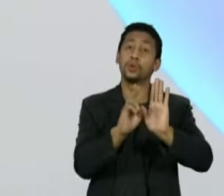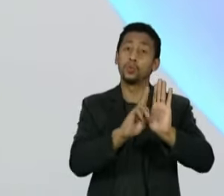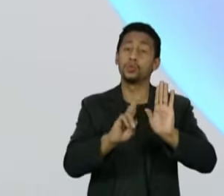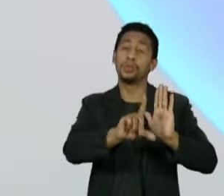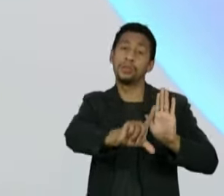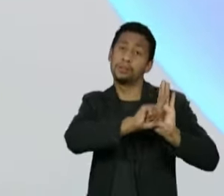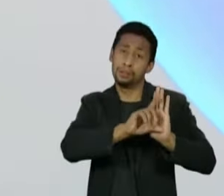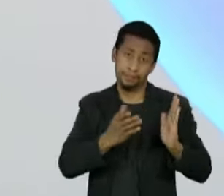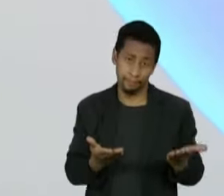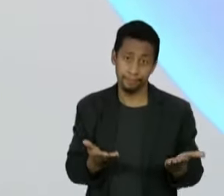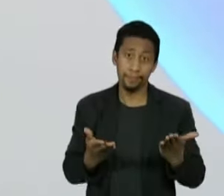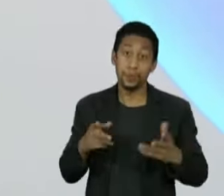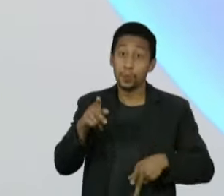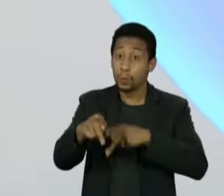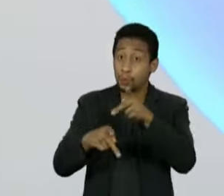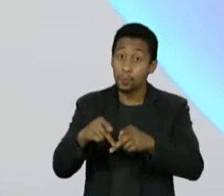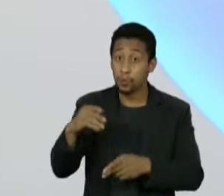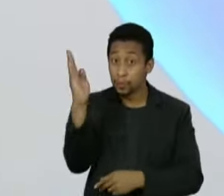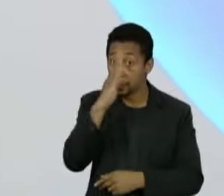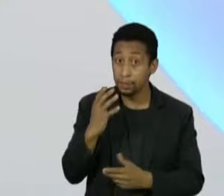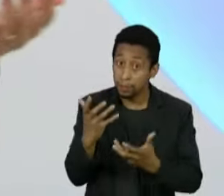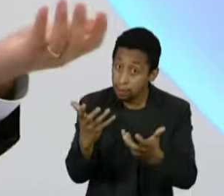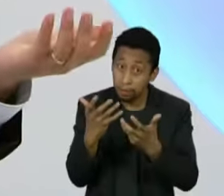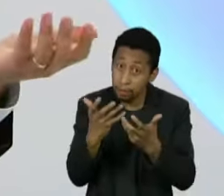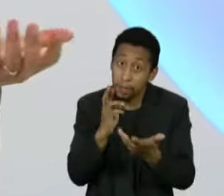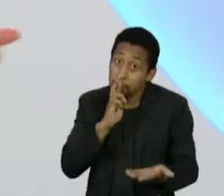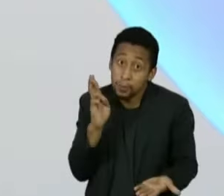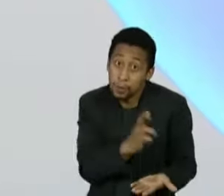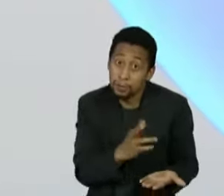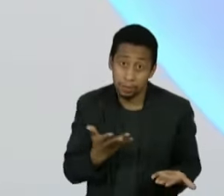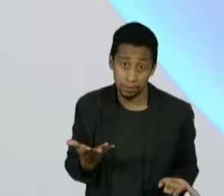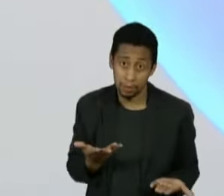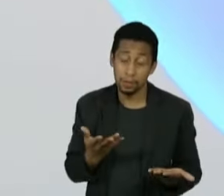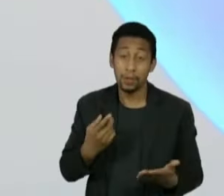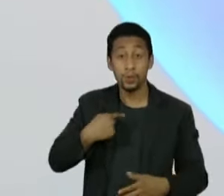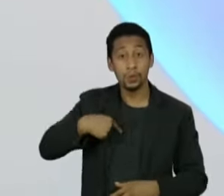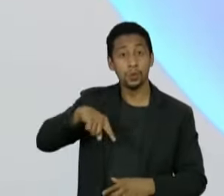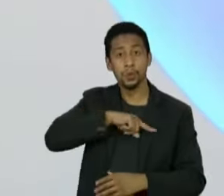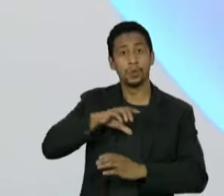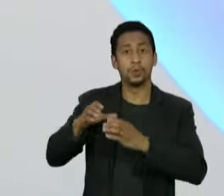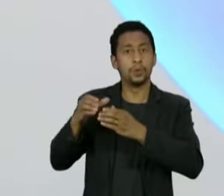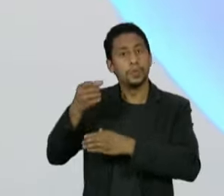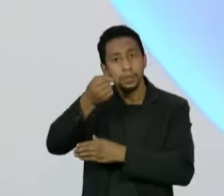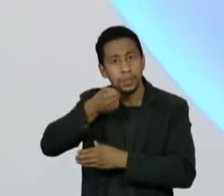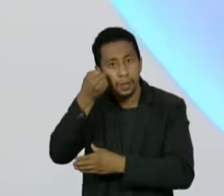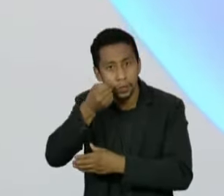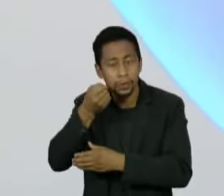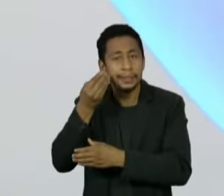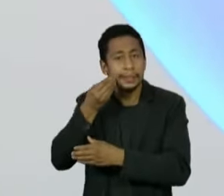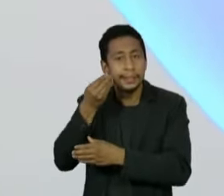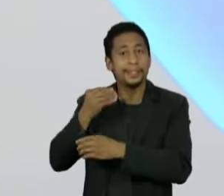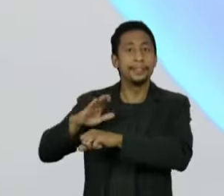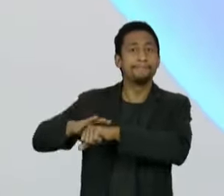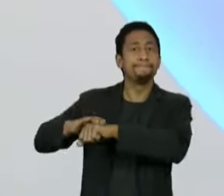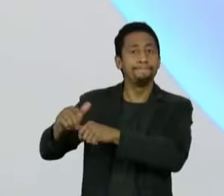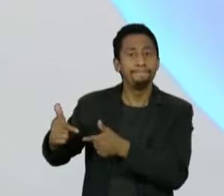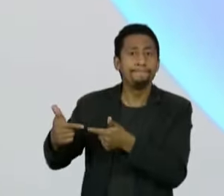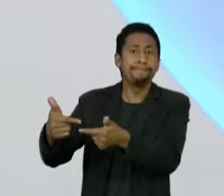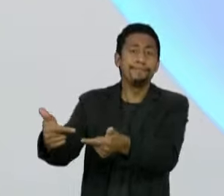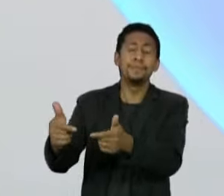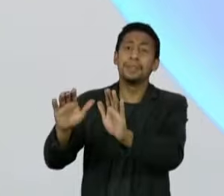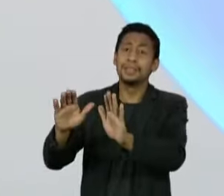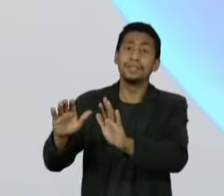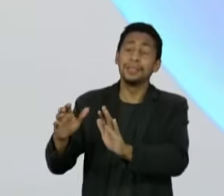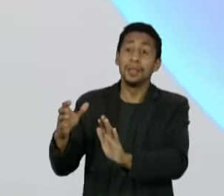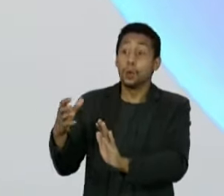respostas, o sistema tem que ser ativado, então nós, como senadores, em vários momentos, estamos adotando medidas que não são típicas de um